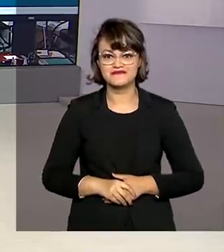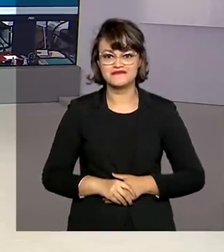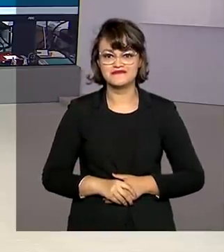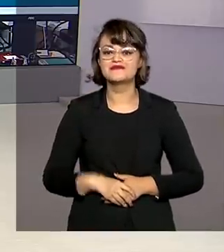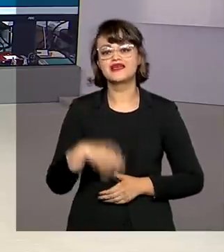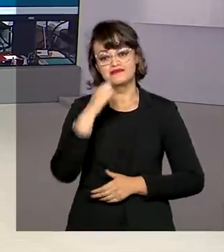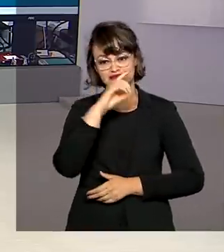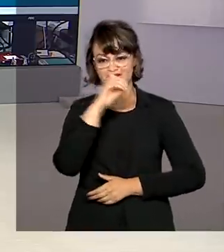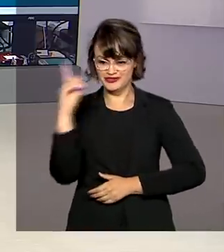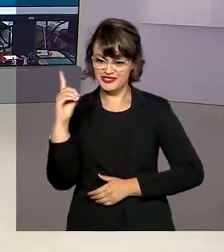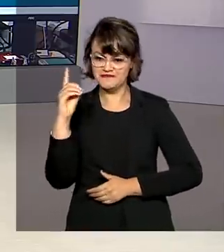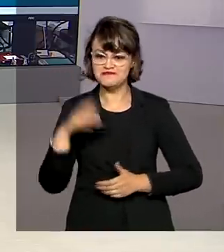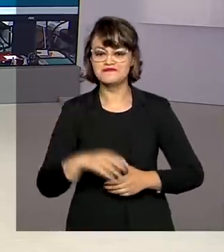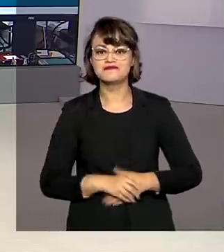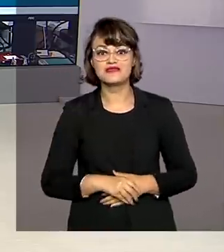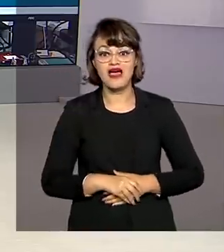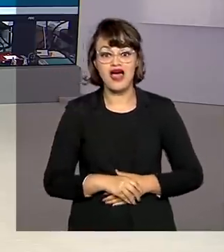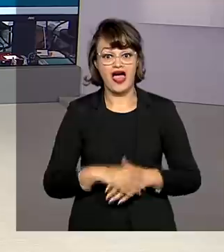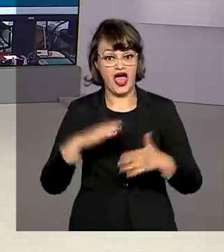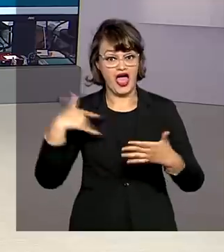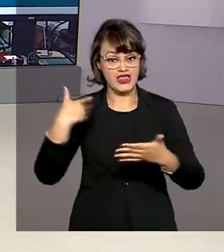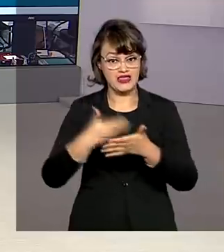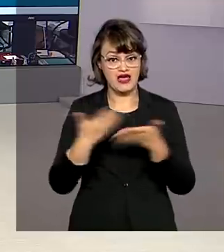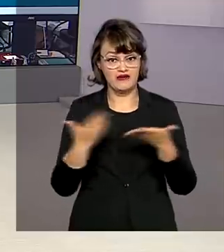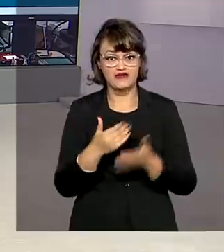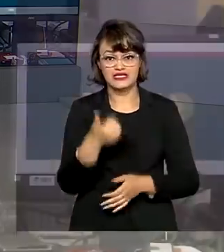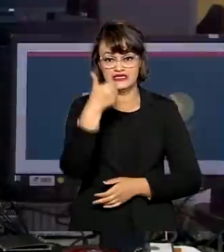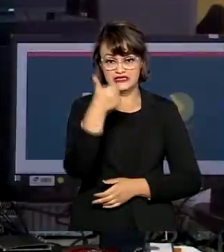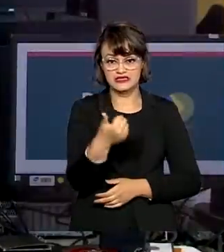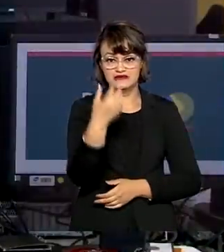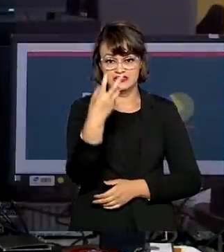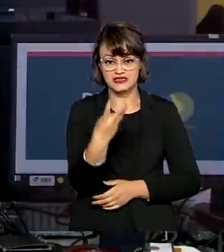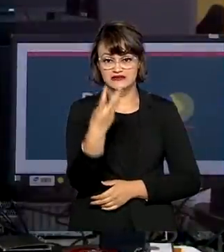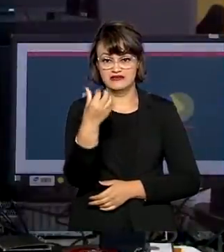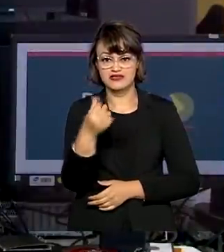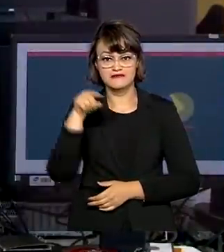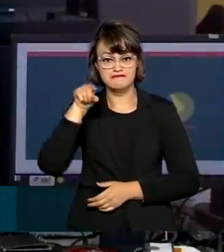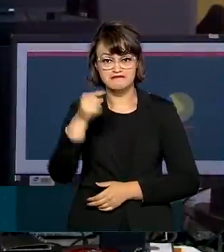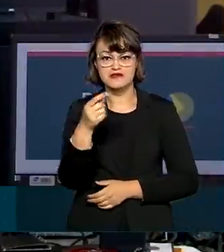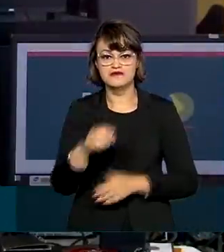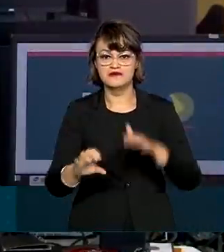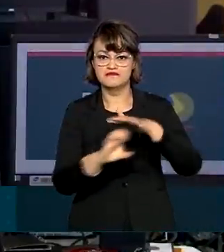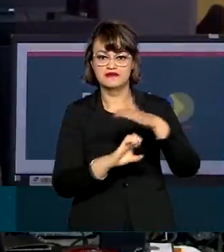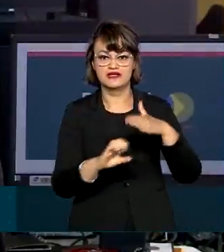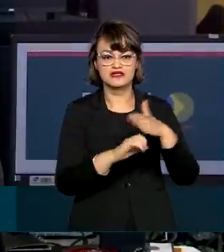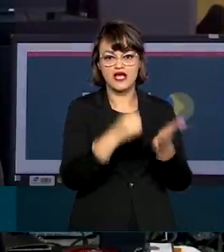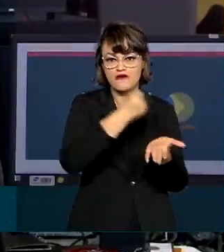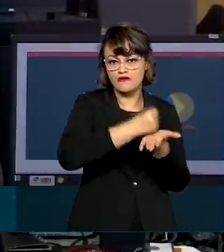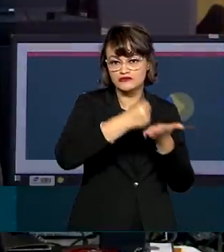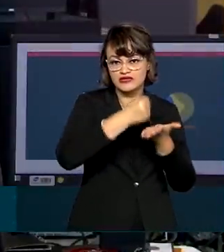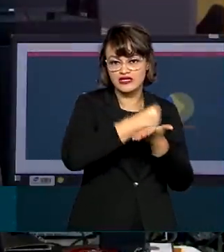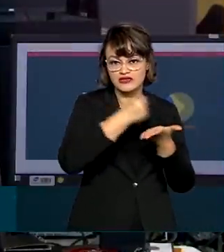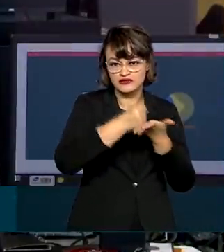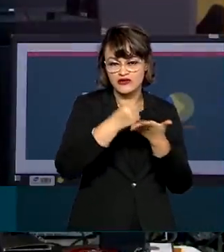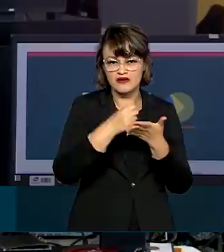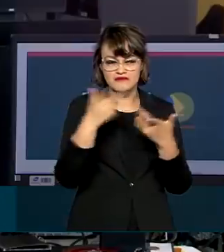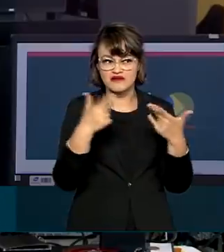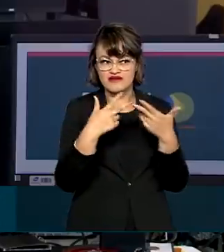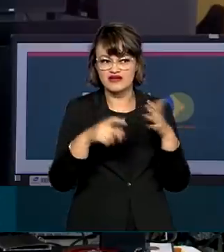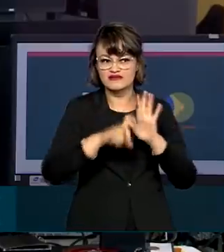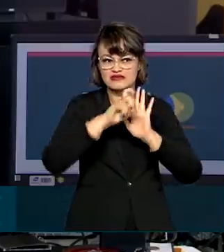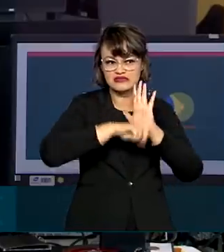Bom dia, Renata. Até agora, mais de 136 mil empresas fecharam contratos com taxas e condições